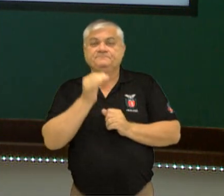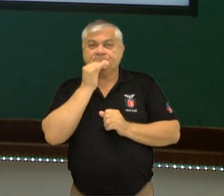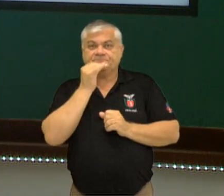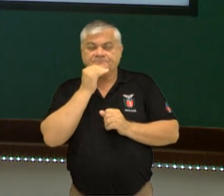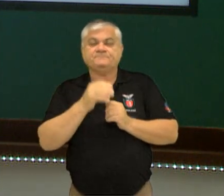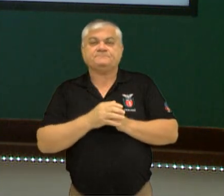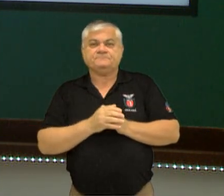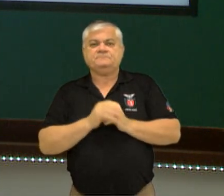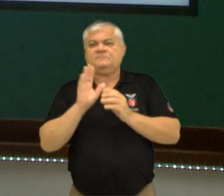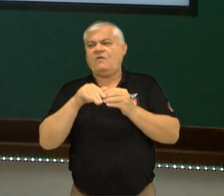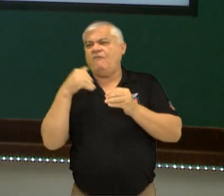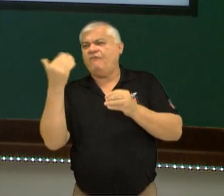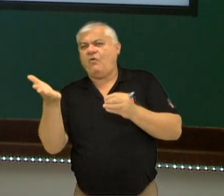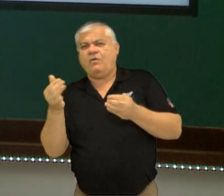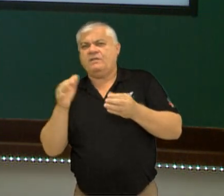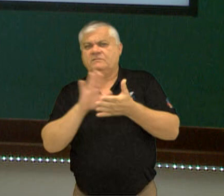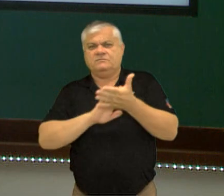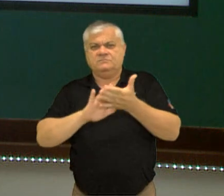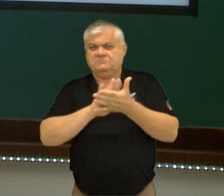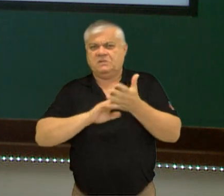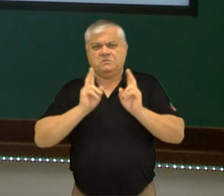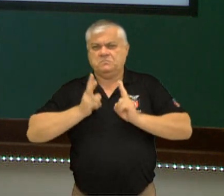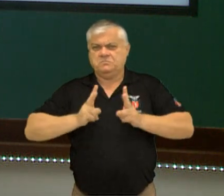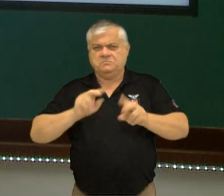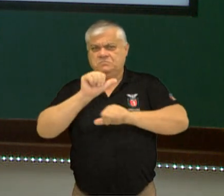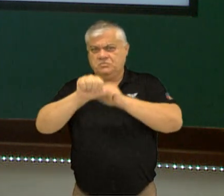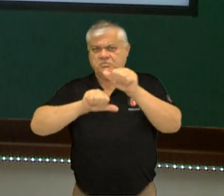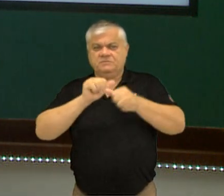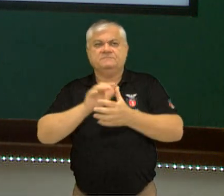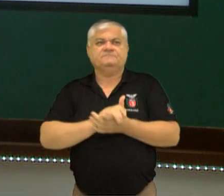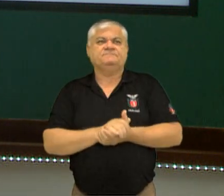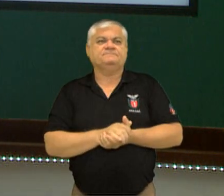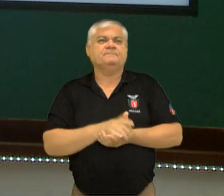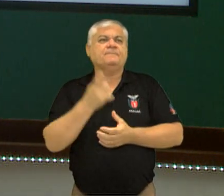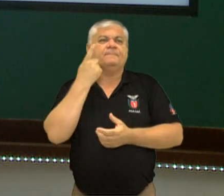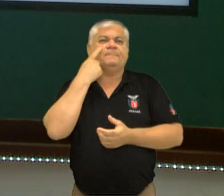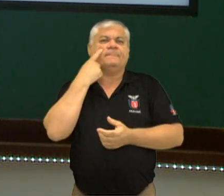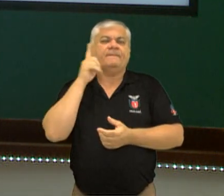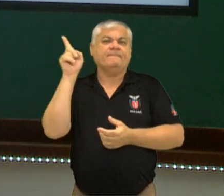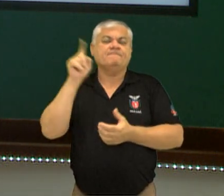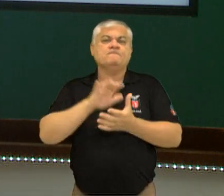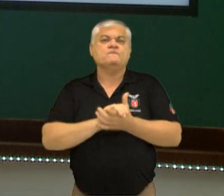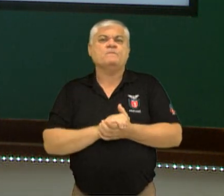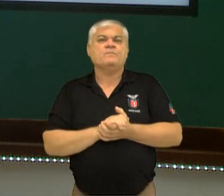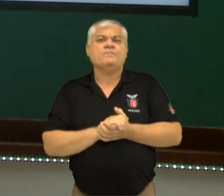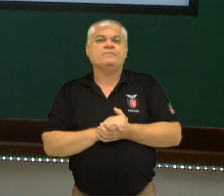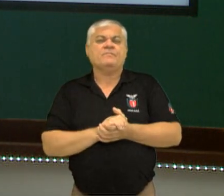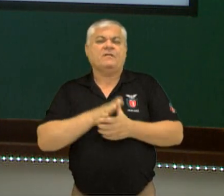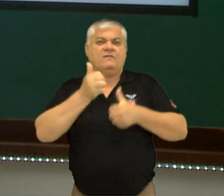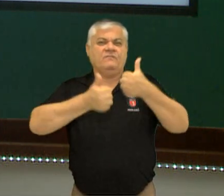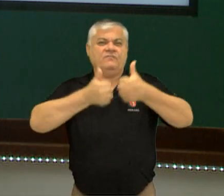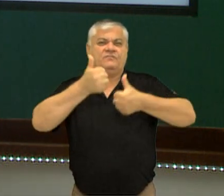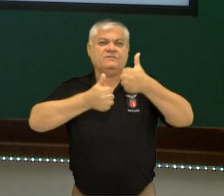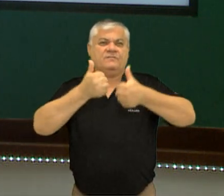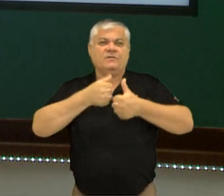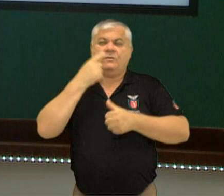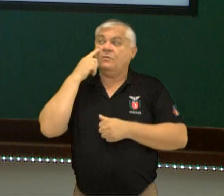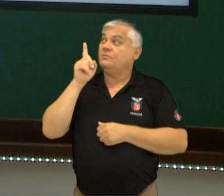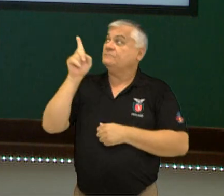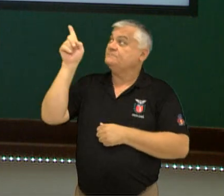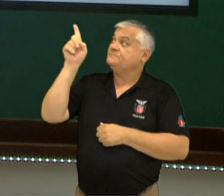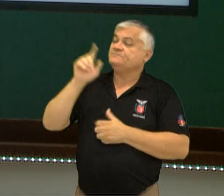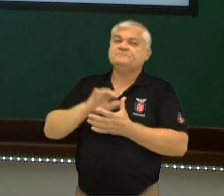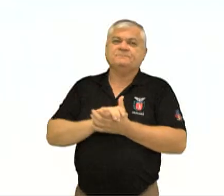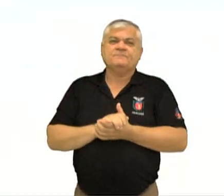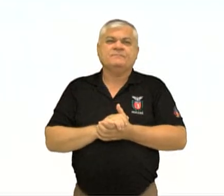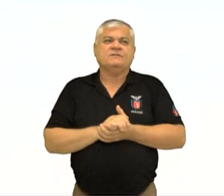ações externas, forças e tudo mais. Vamos fazer um exemplo aqui interessante. Bem, veja essa foto doida aqui, né? Então,